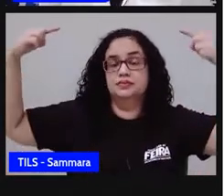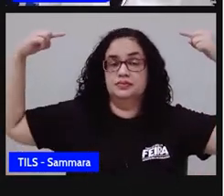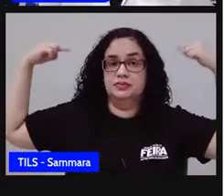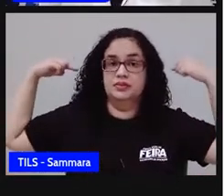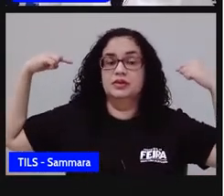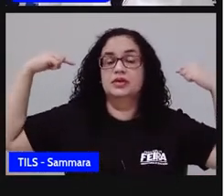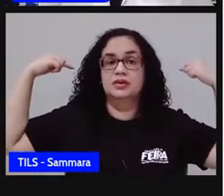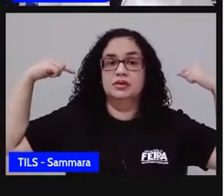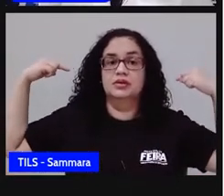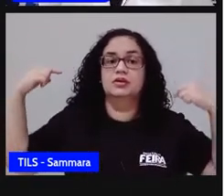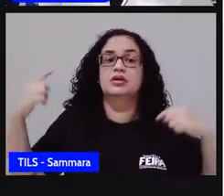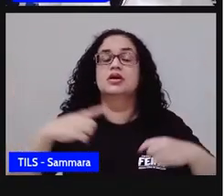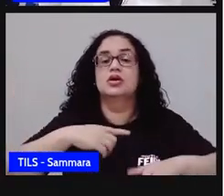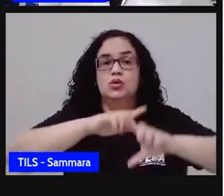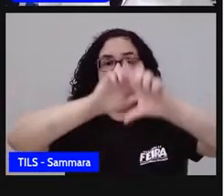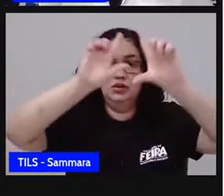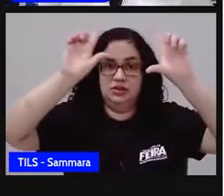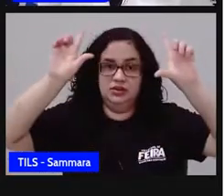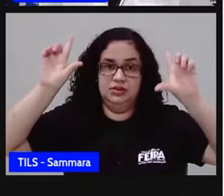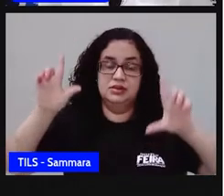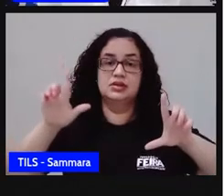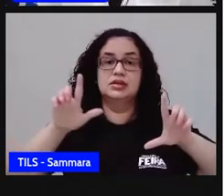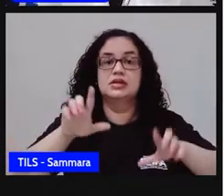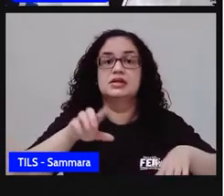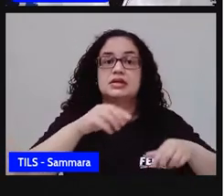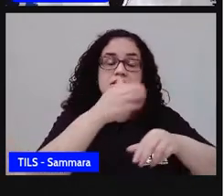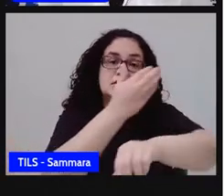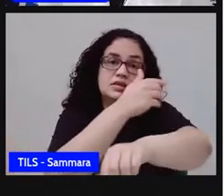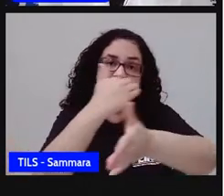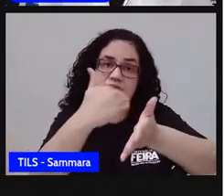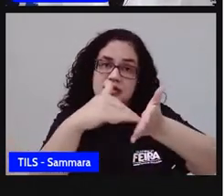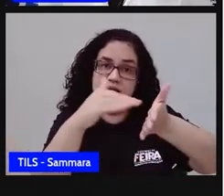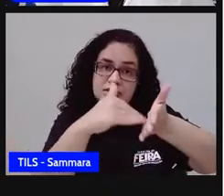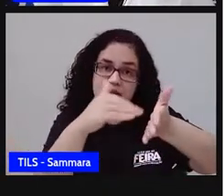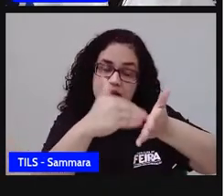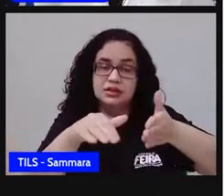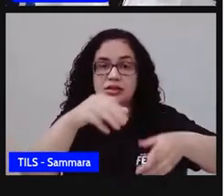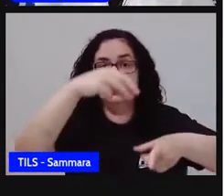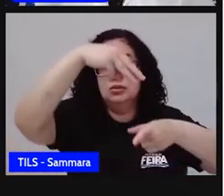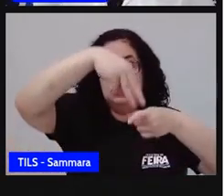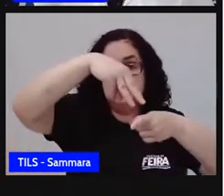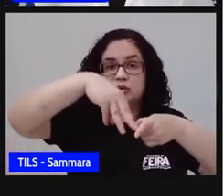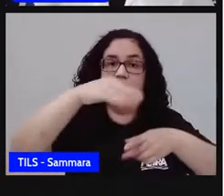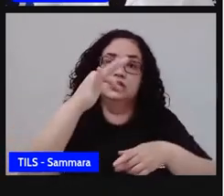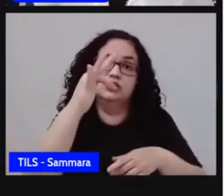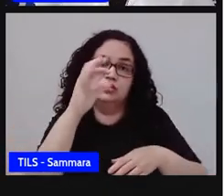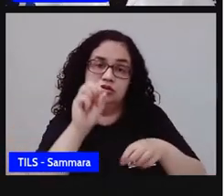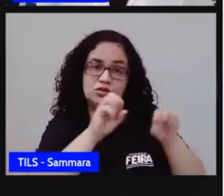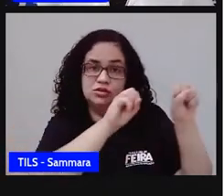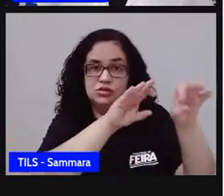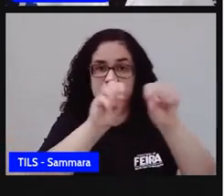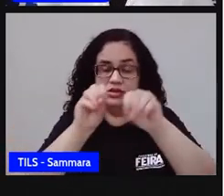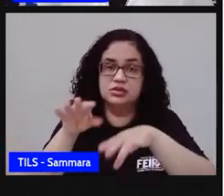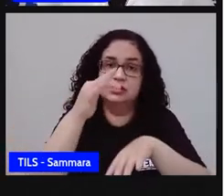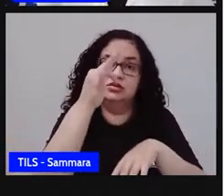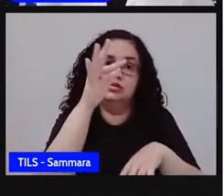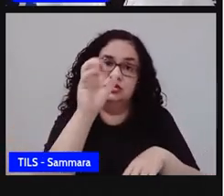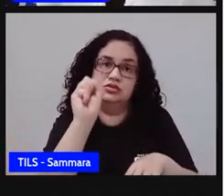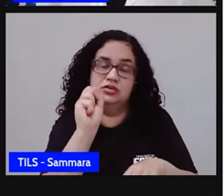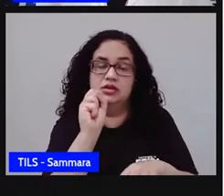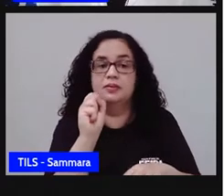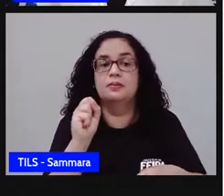minha pessoa o cartaz da Secretaria Municipal de Educação de Feira de Santana,